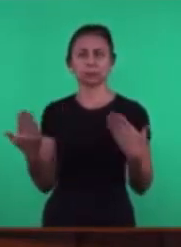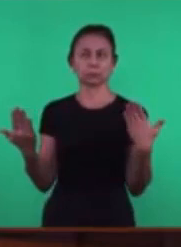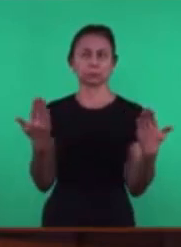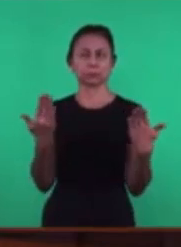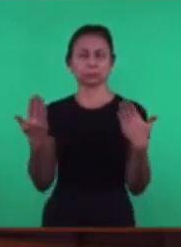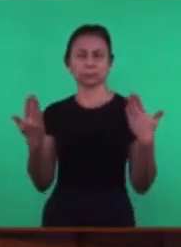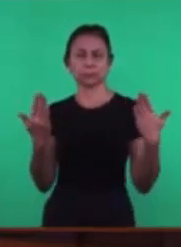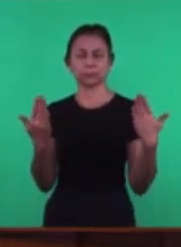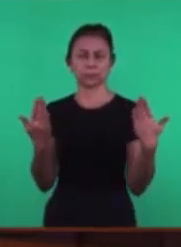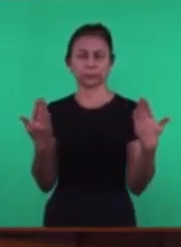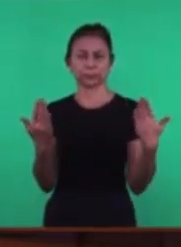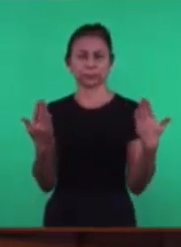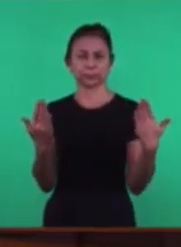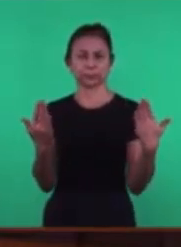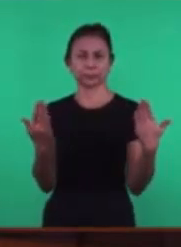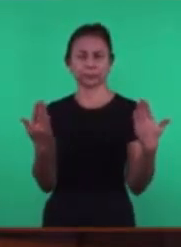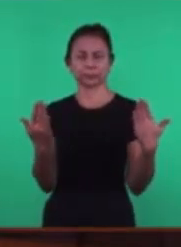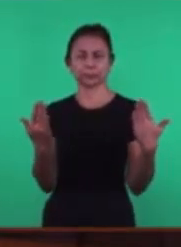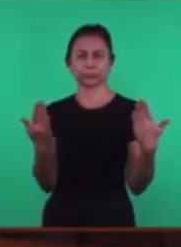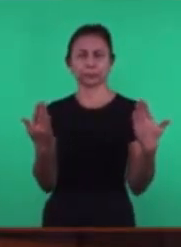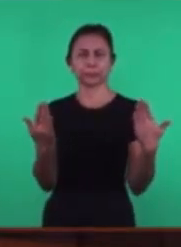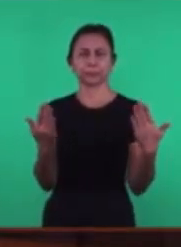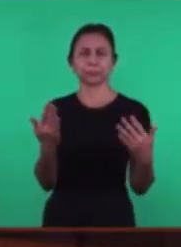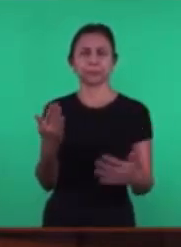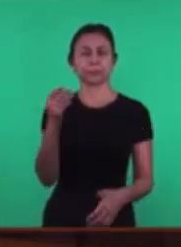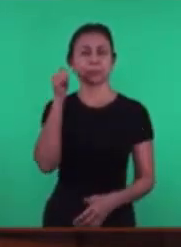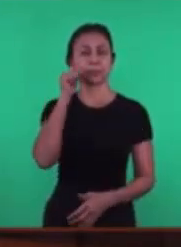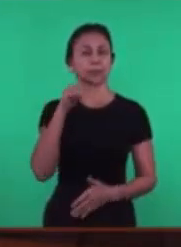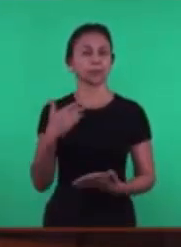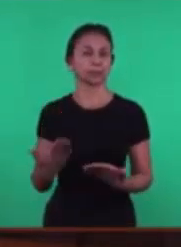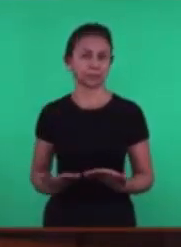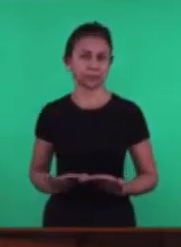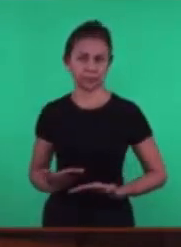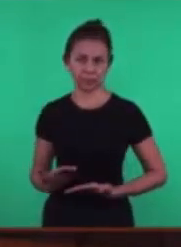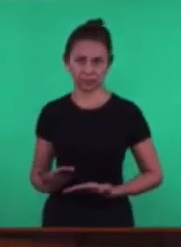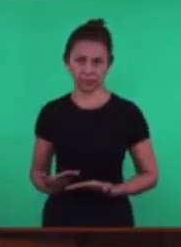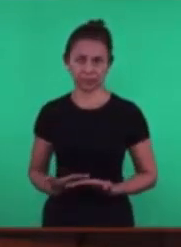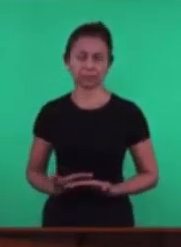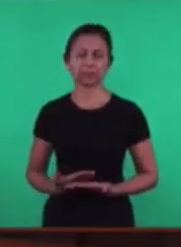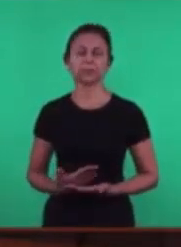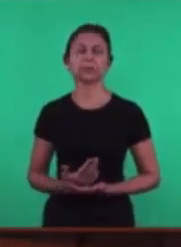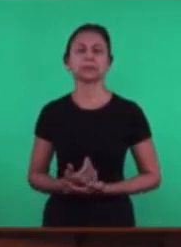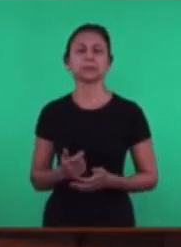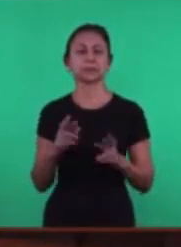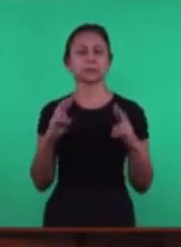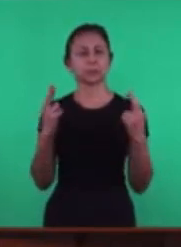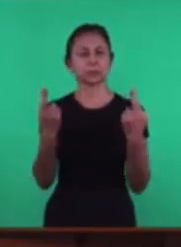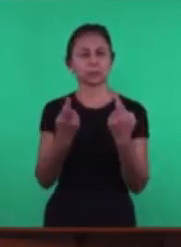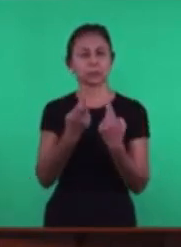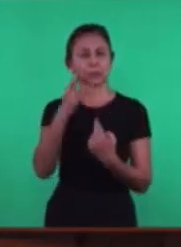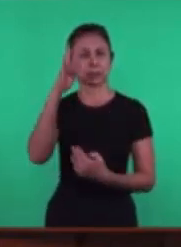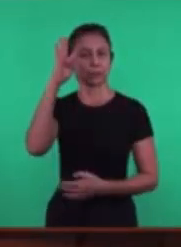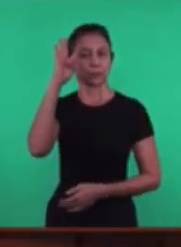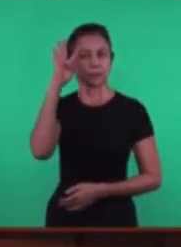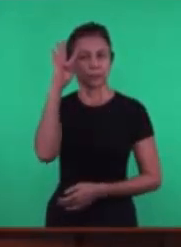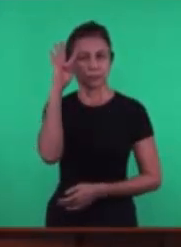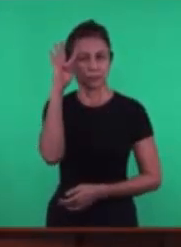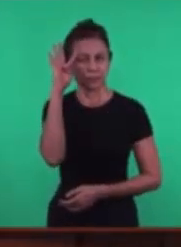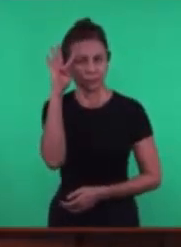Onde as irmãs As senhoras Que se reúnem na quarta-feira